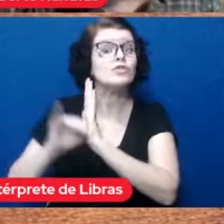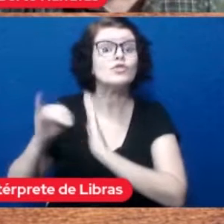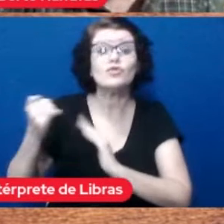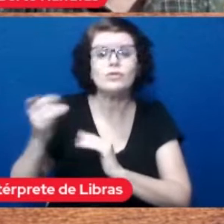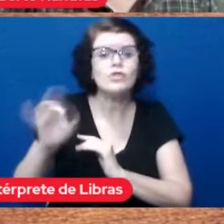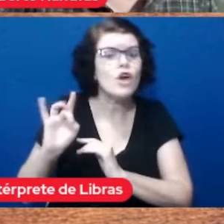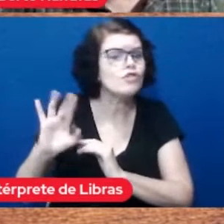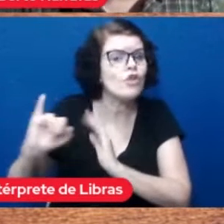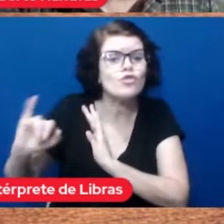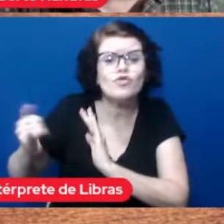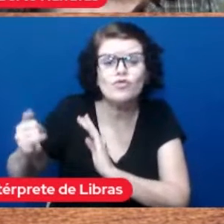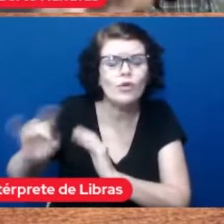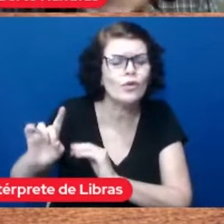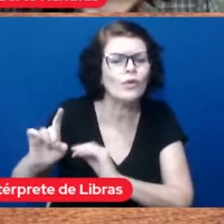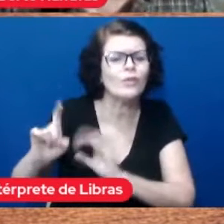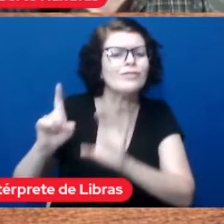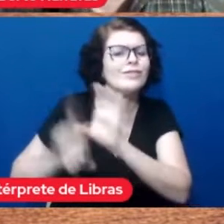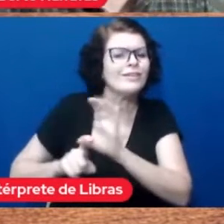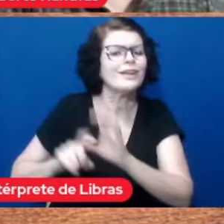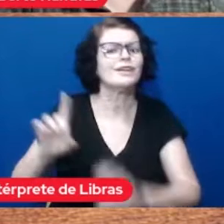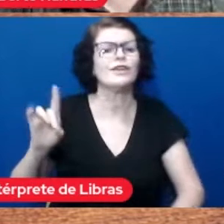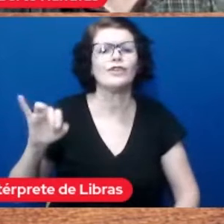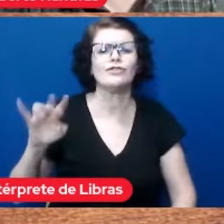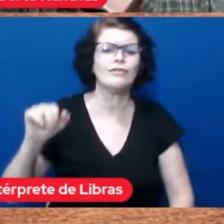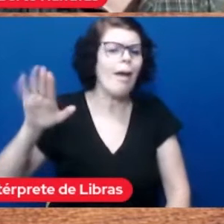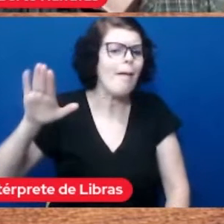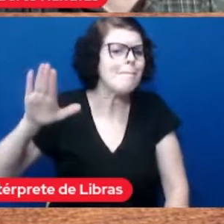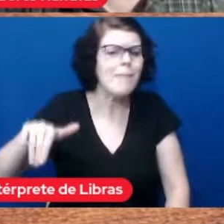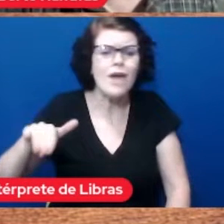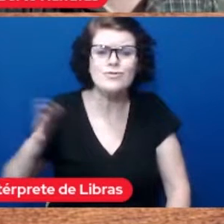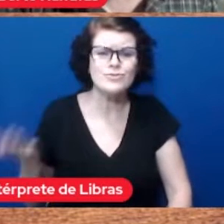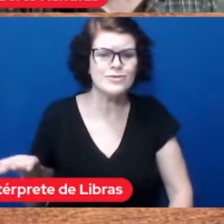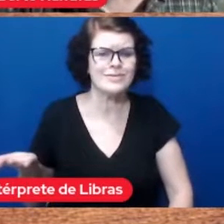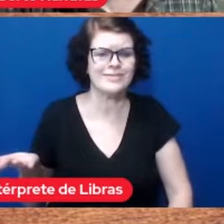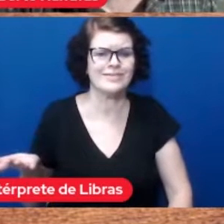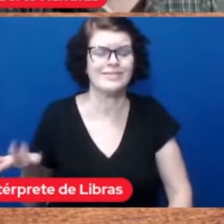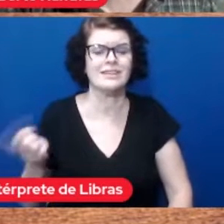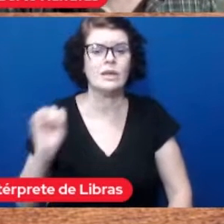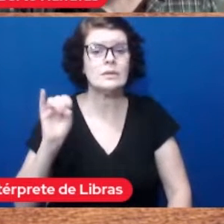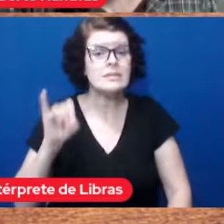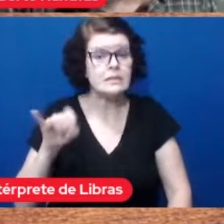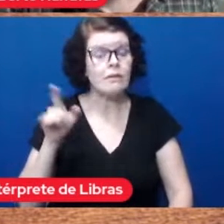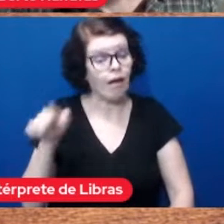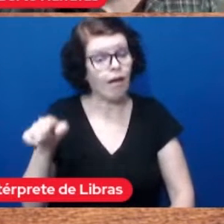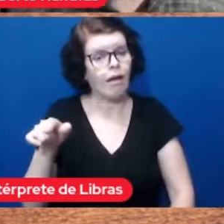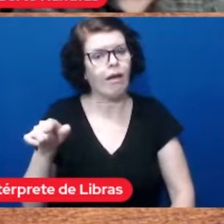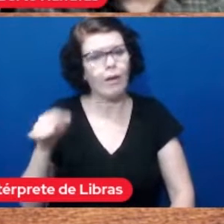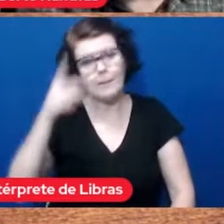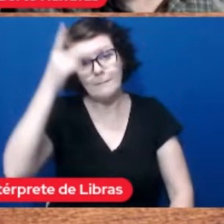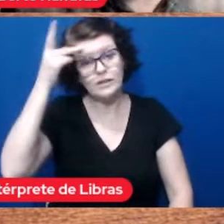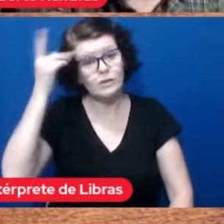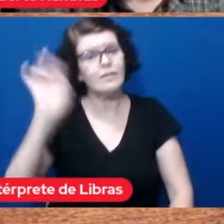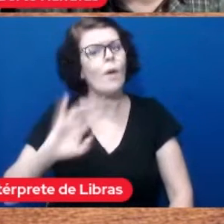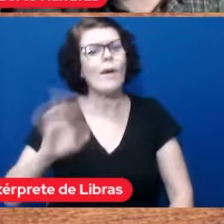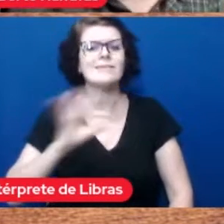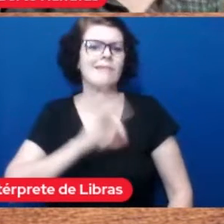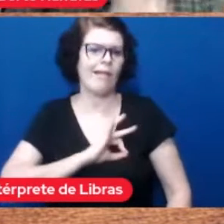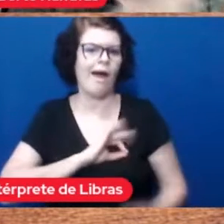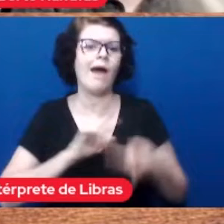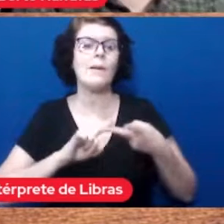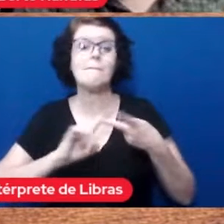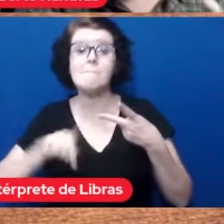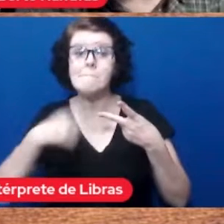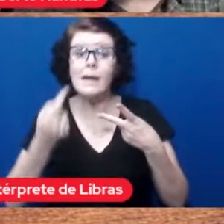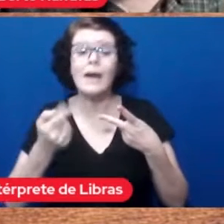juros da dívida gasta muito menos e isso aqui que é gasto com pessoal, não é só salário, é salário